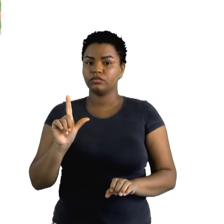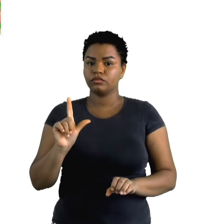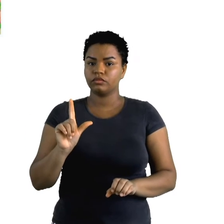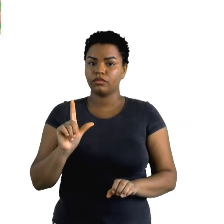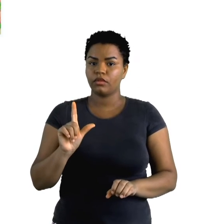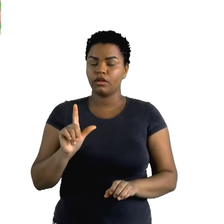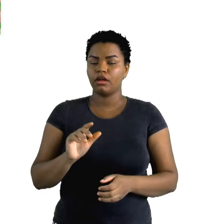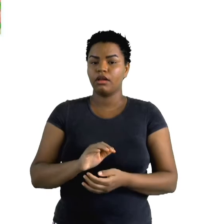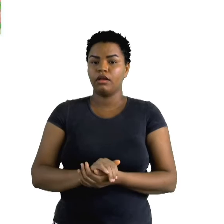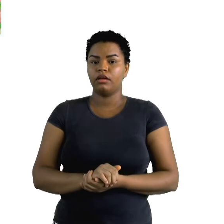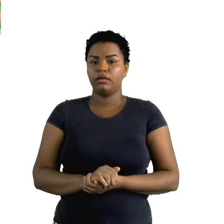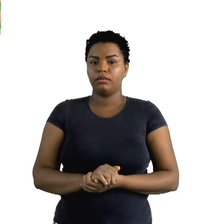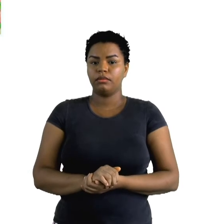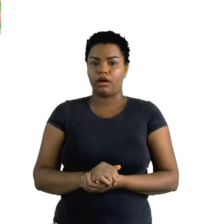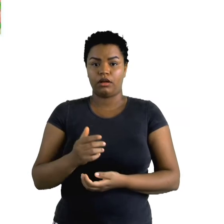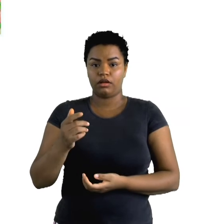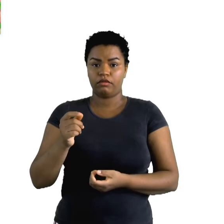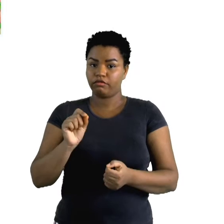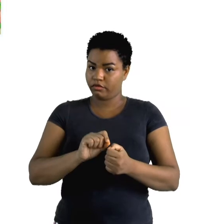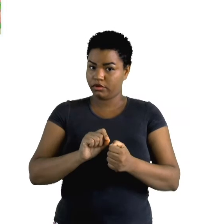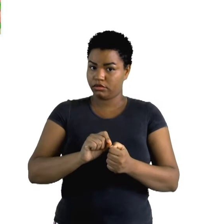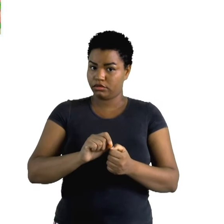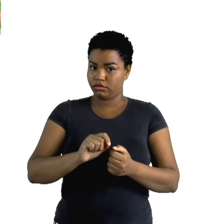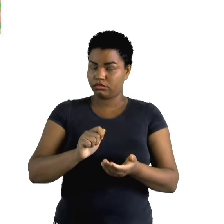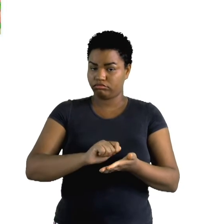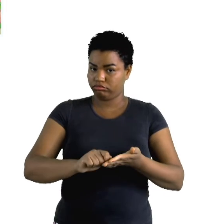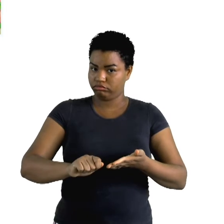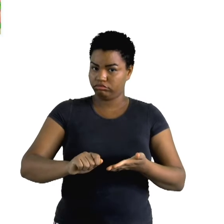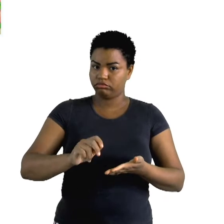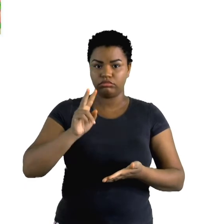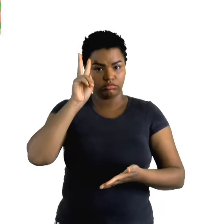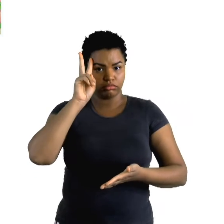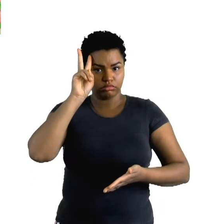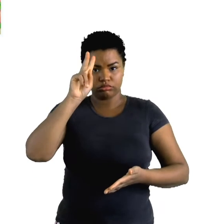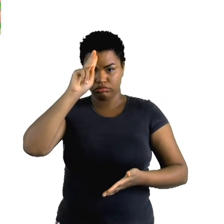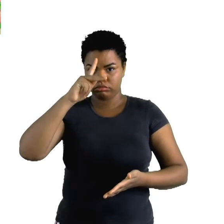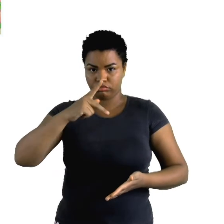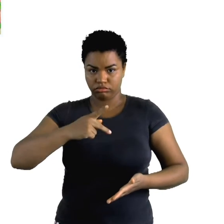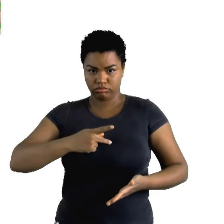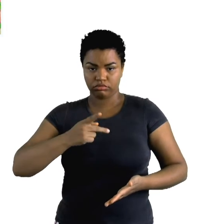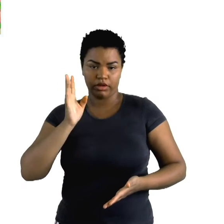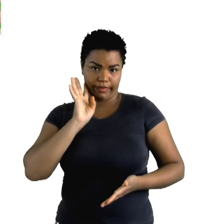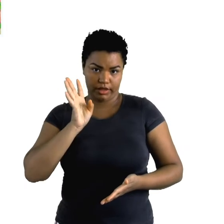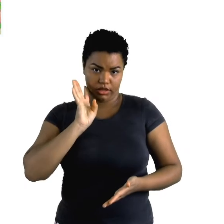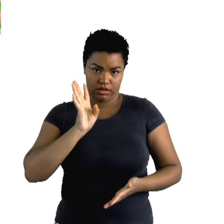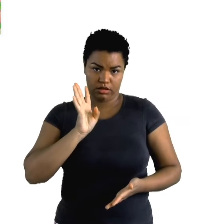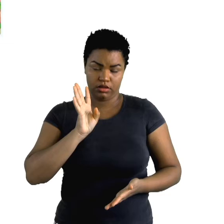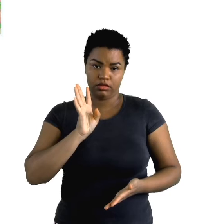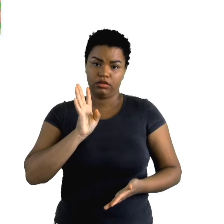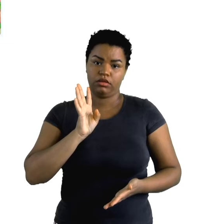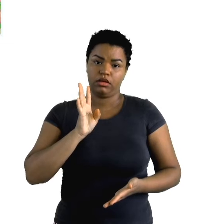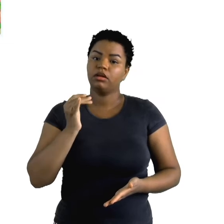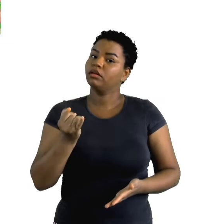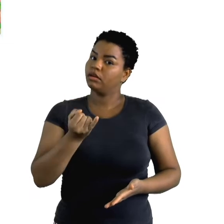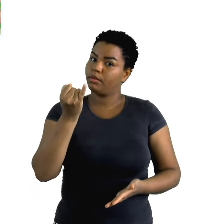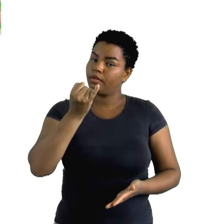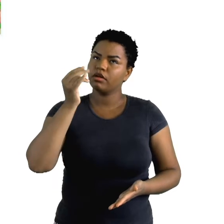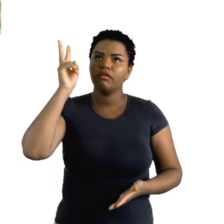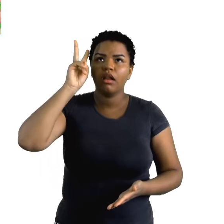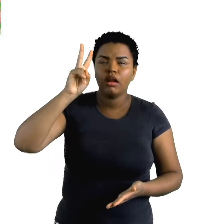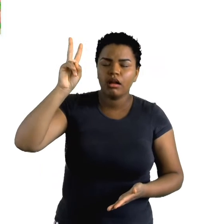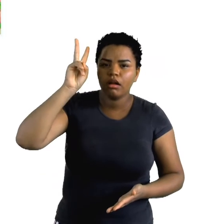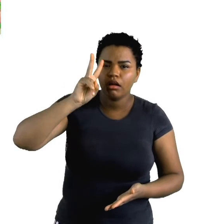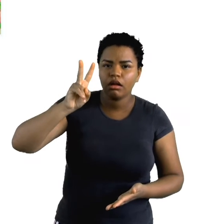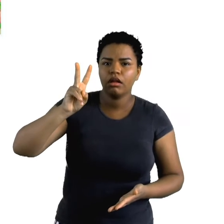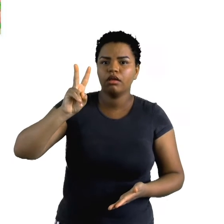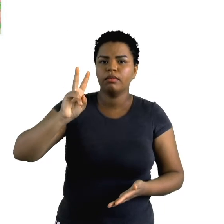a sua autobiografia ficar bem legal é importante que você se recorde de